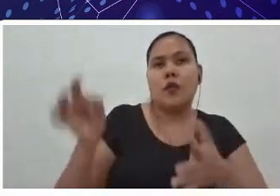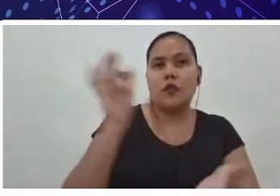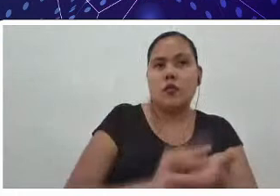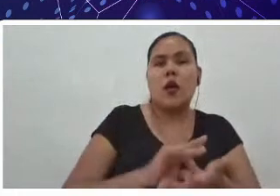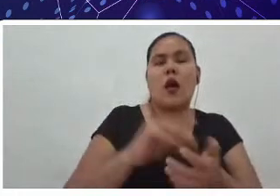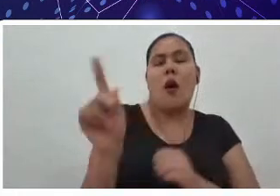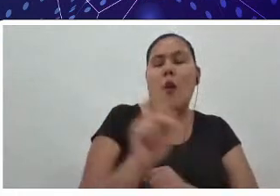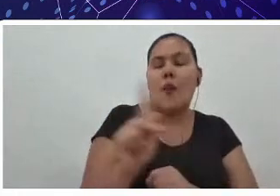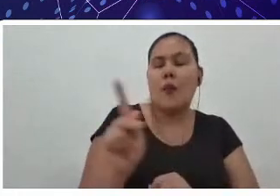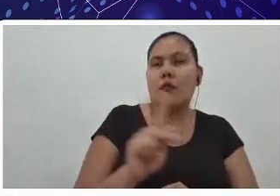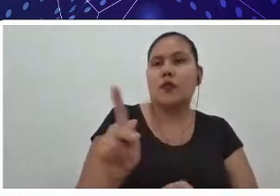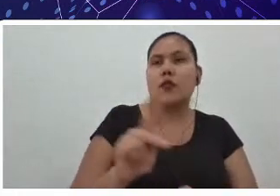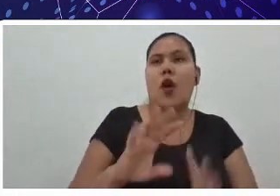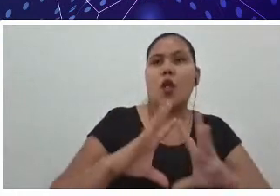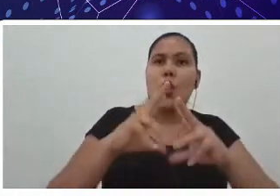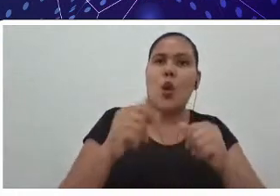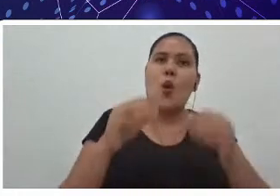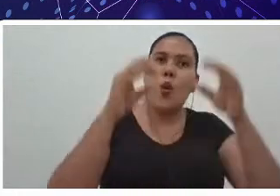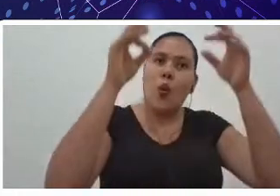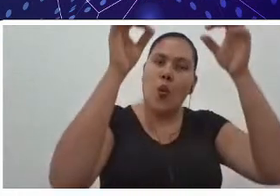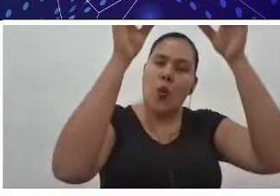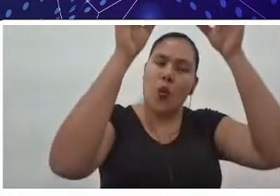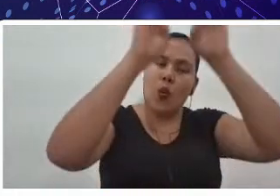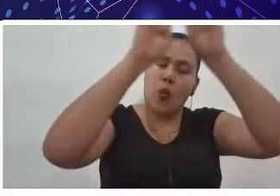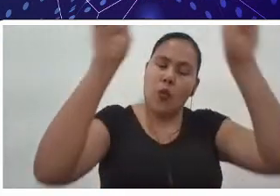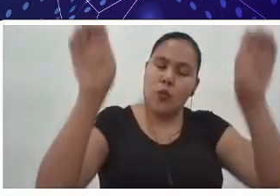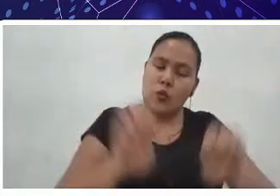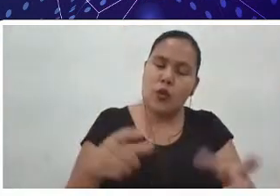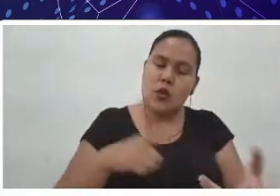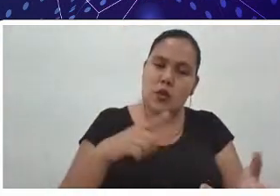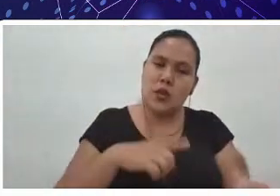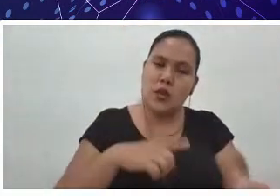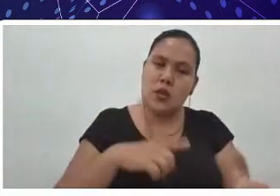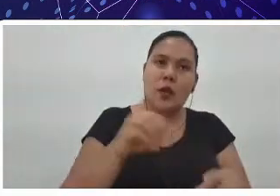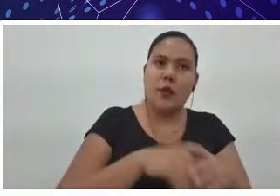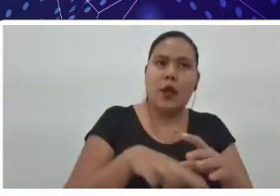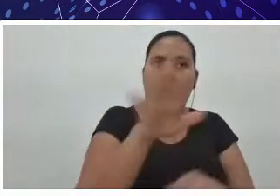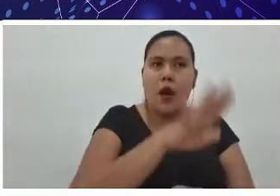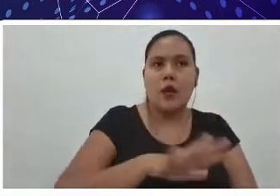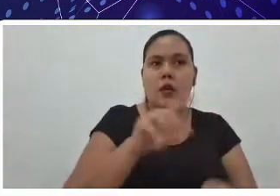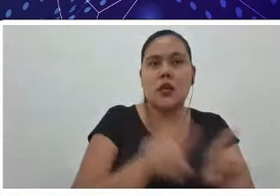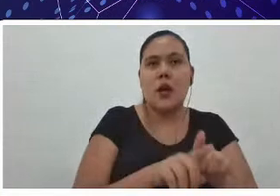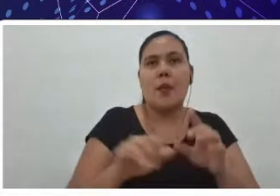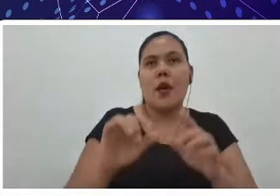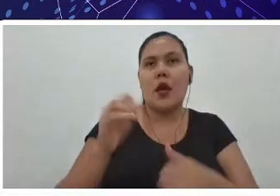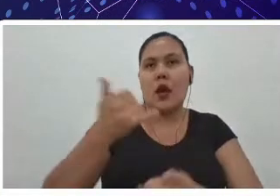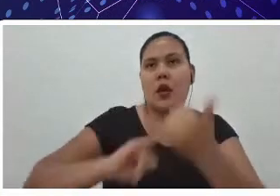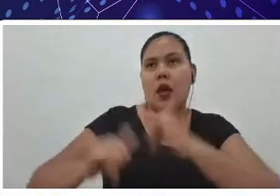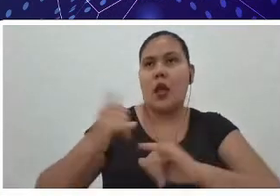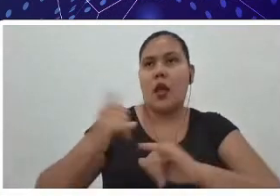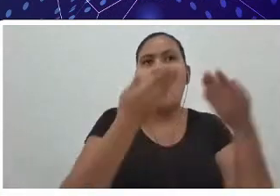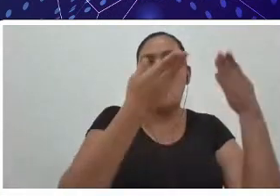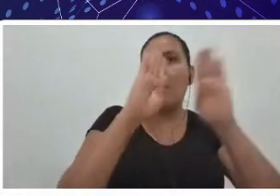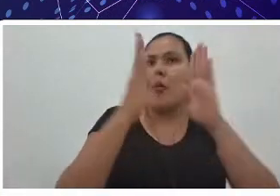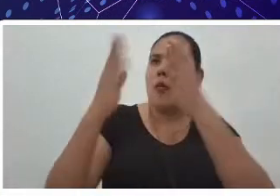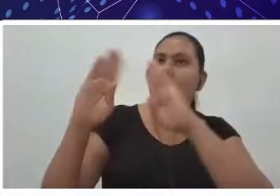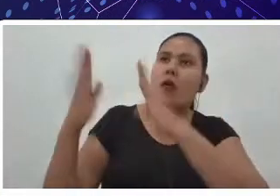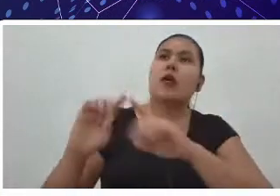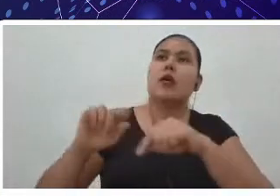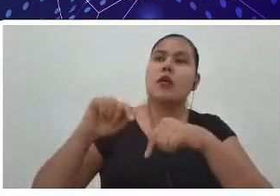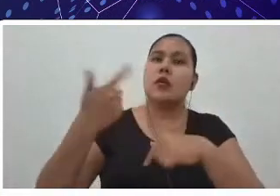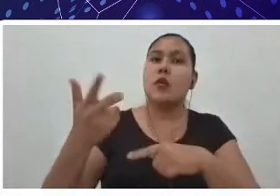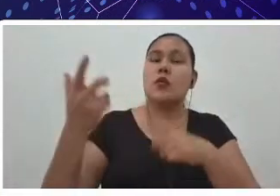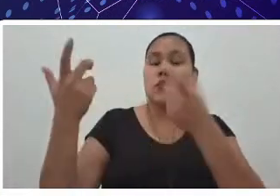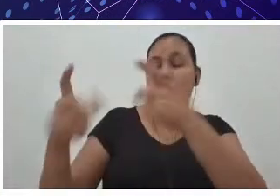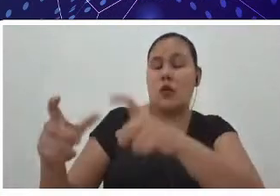estrutura, né, que nós temos, tanto de campo, quanto laboratorial, biblioteca, e outros setores, vão sair bons